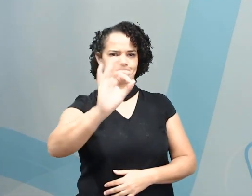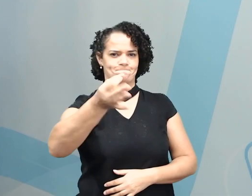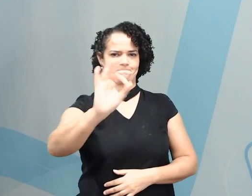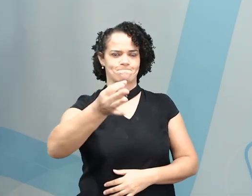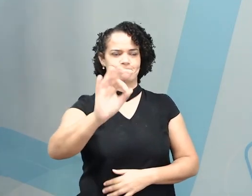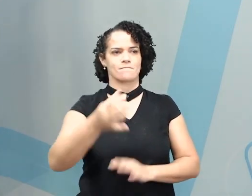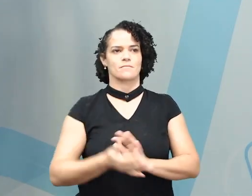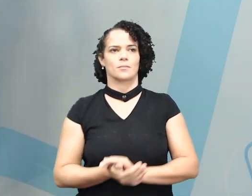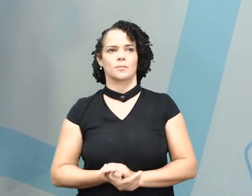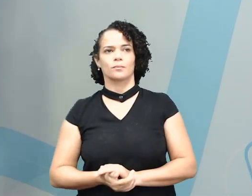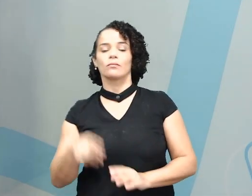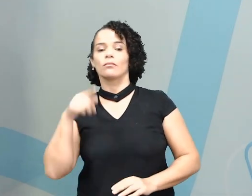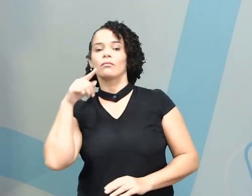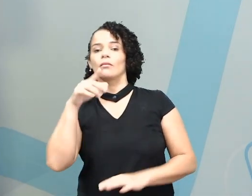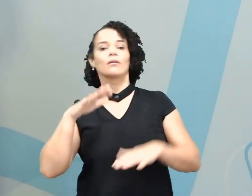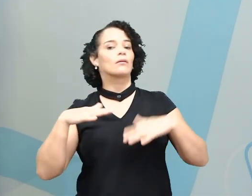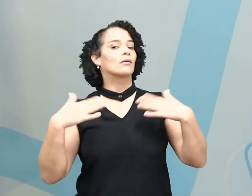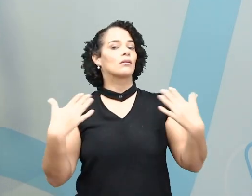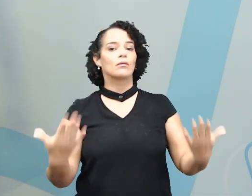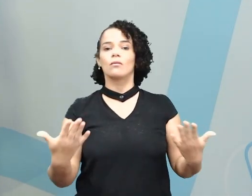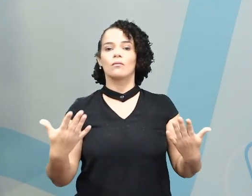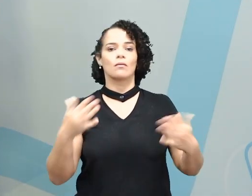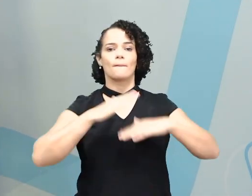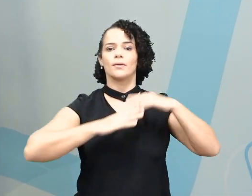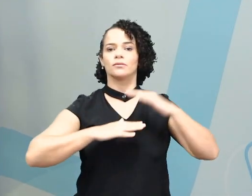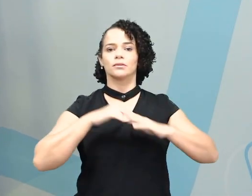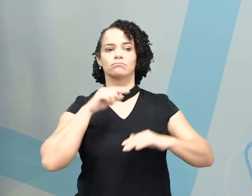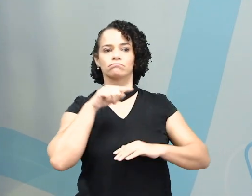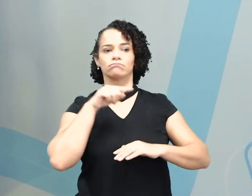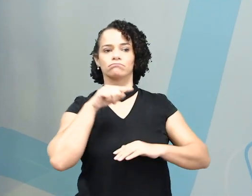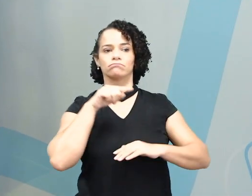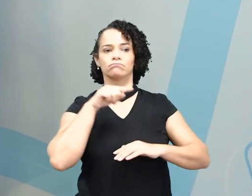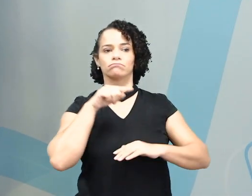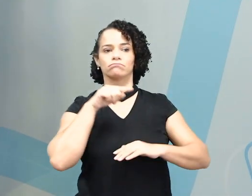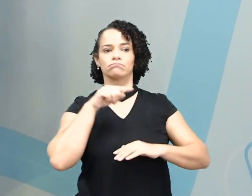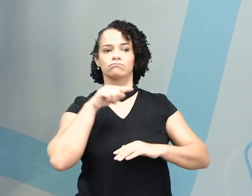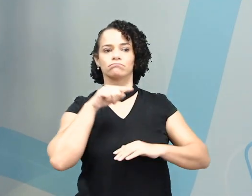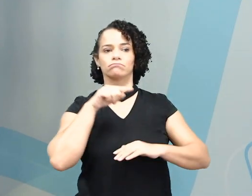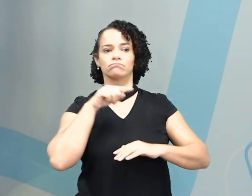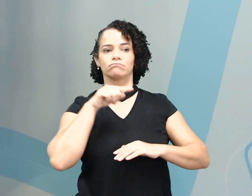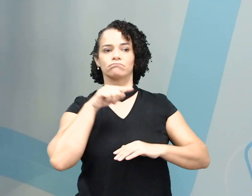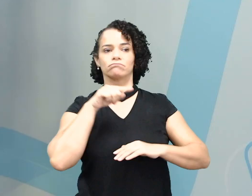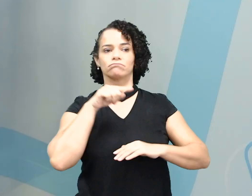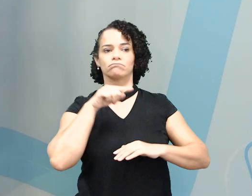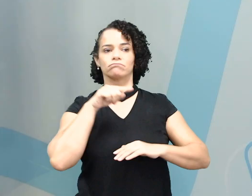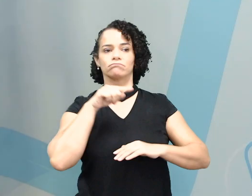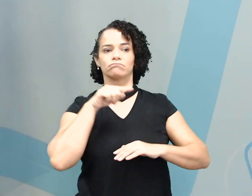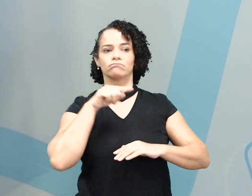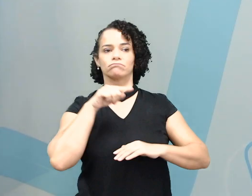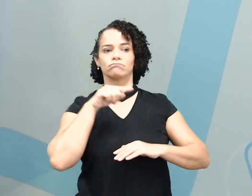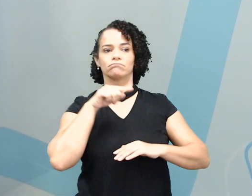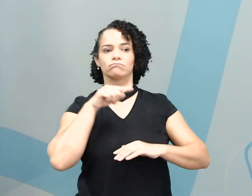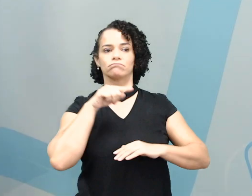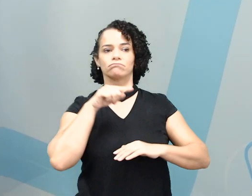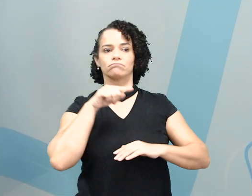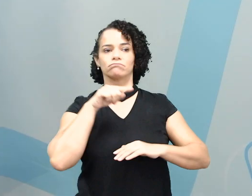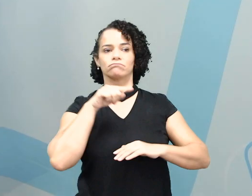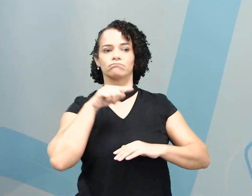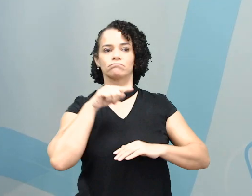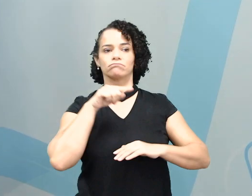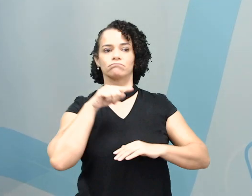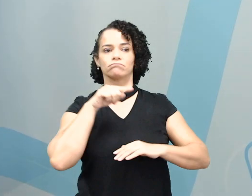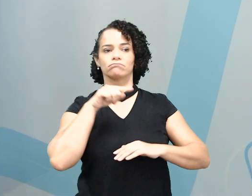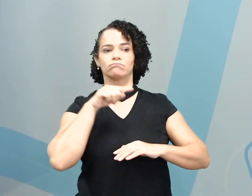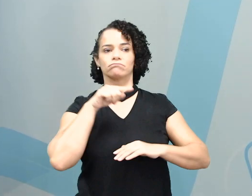What does she do? She is an artist. Repitam comigo.